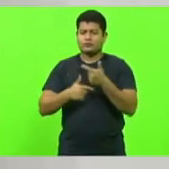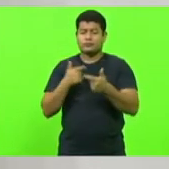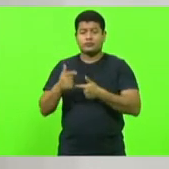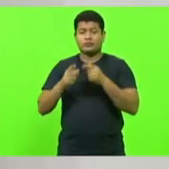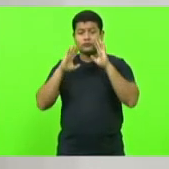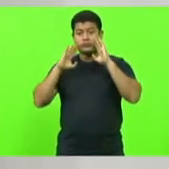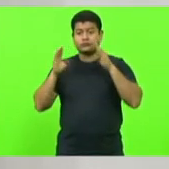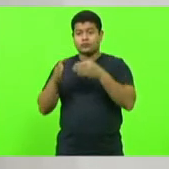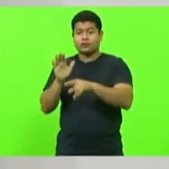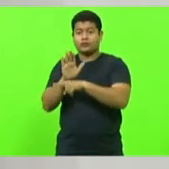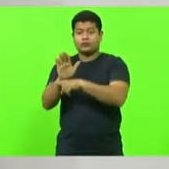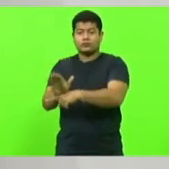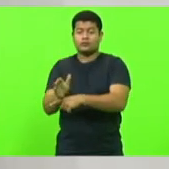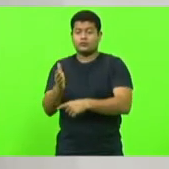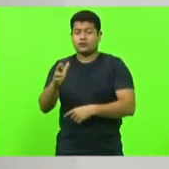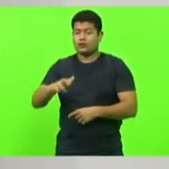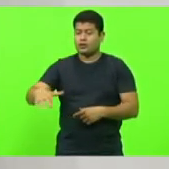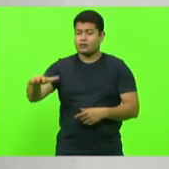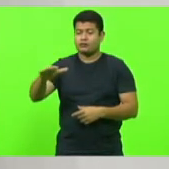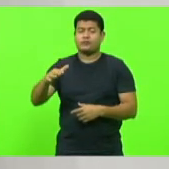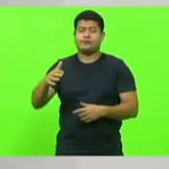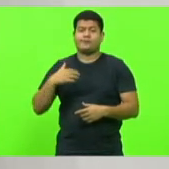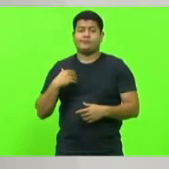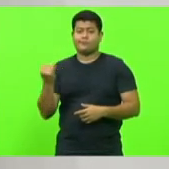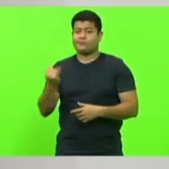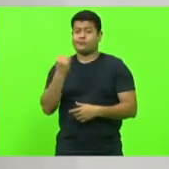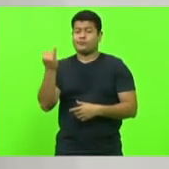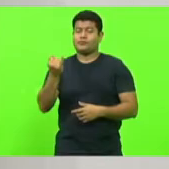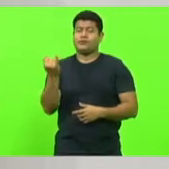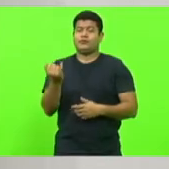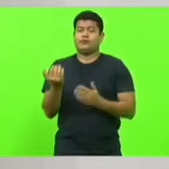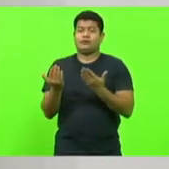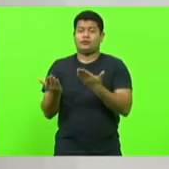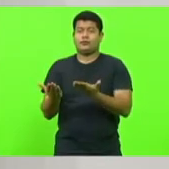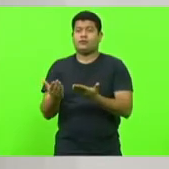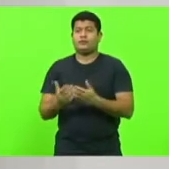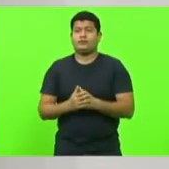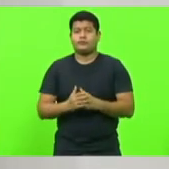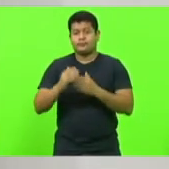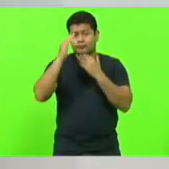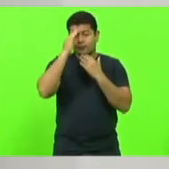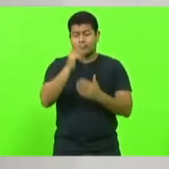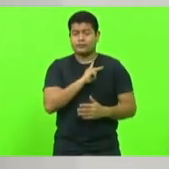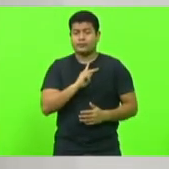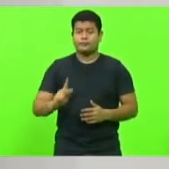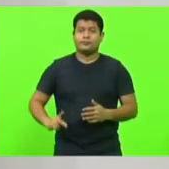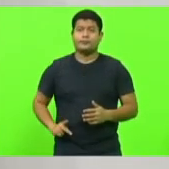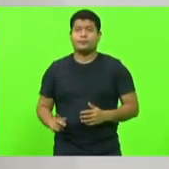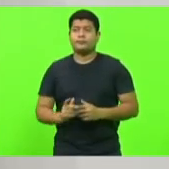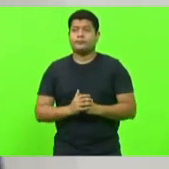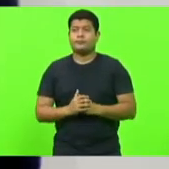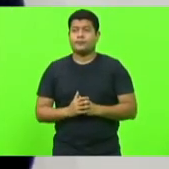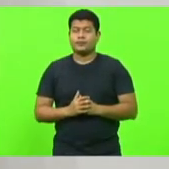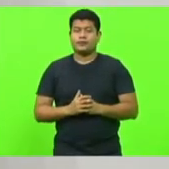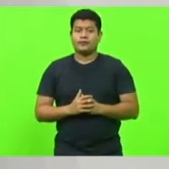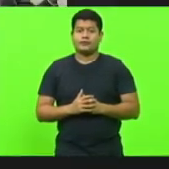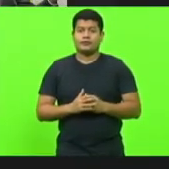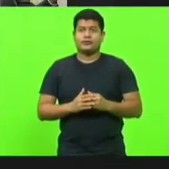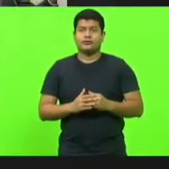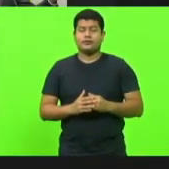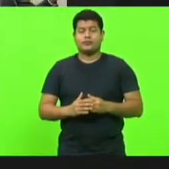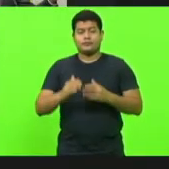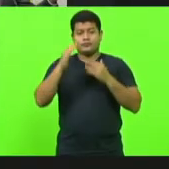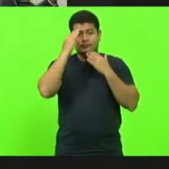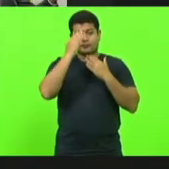importante para o nosso Alto Vale e para Santa Catarina. Obrigado, senhor presidente. Obrigado,